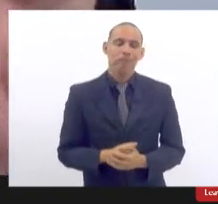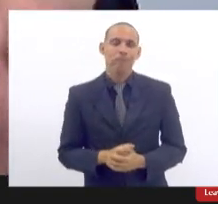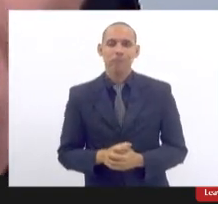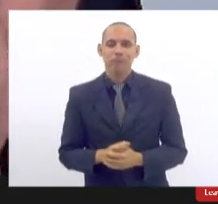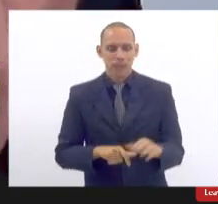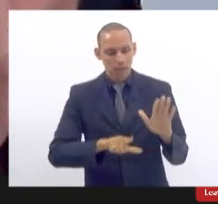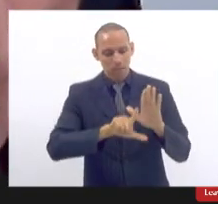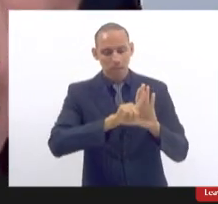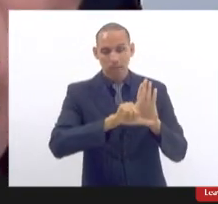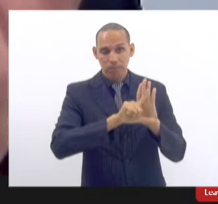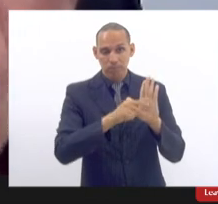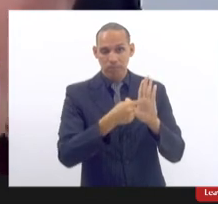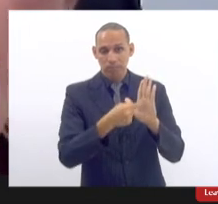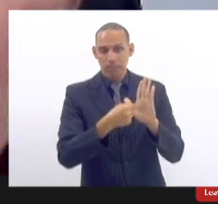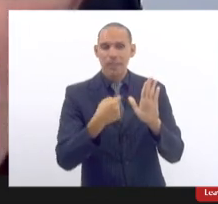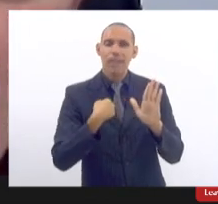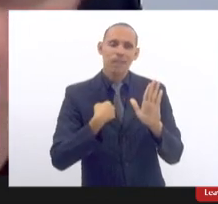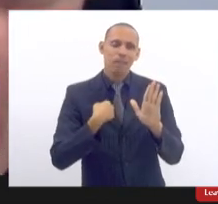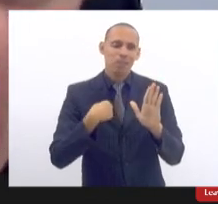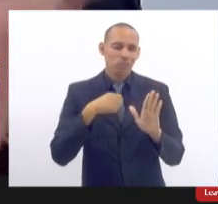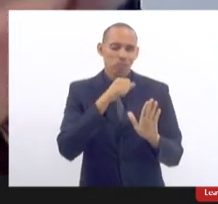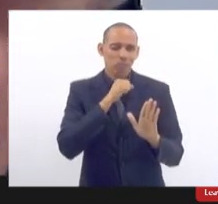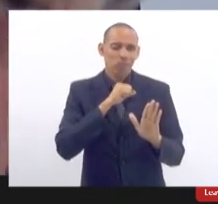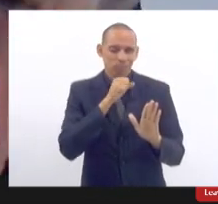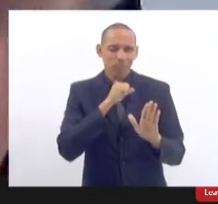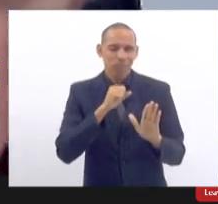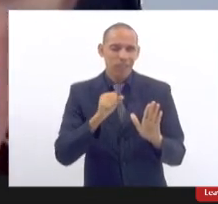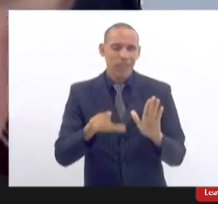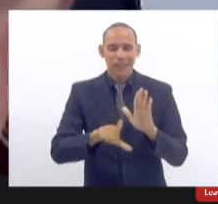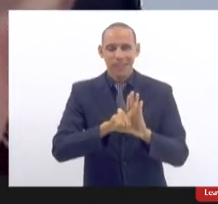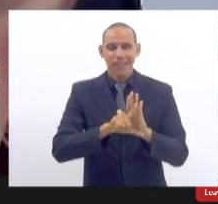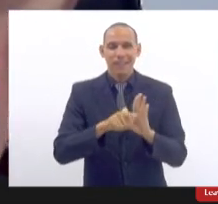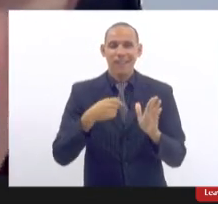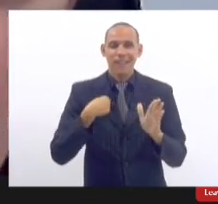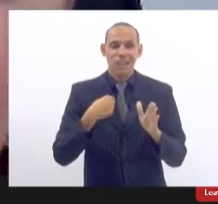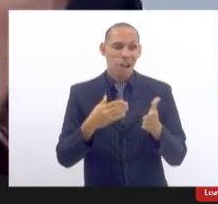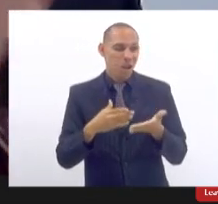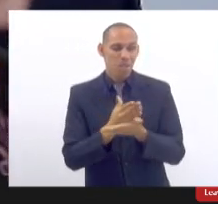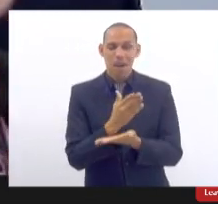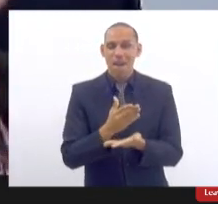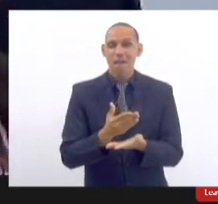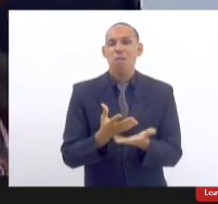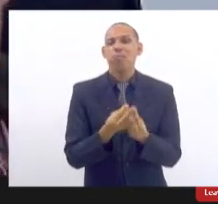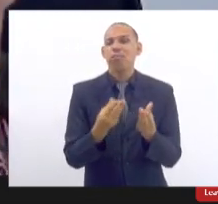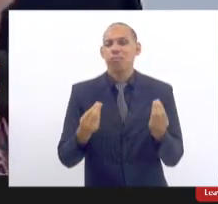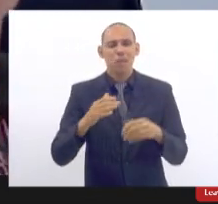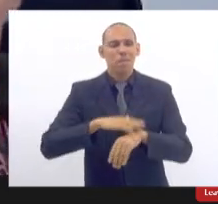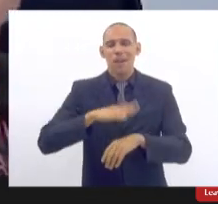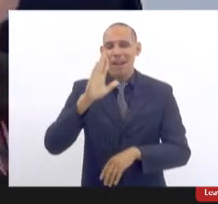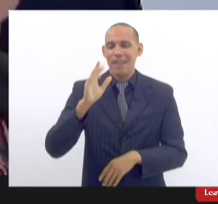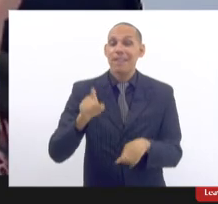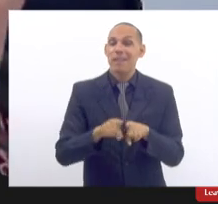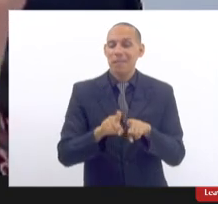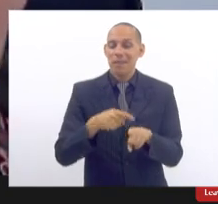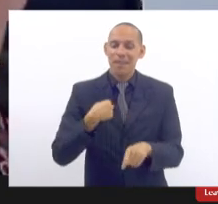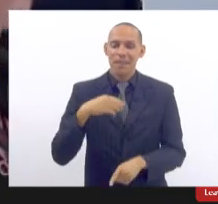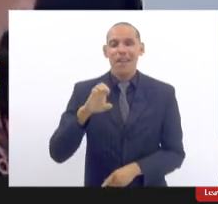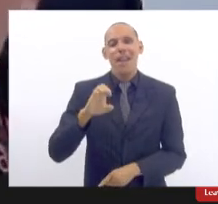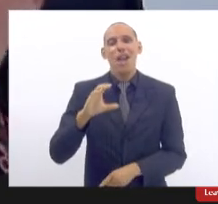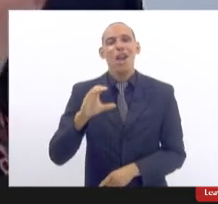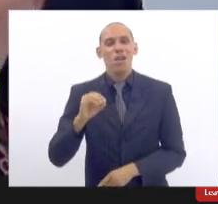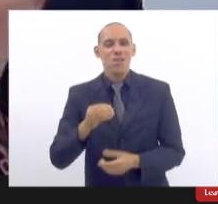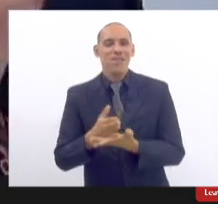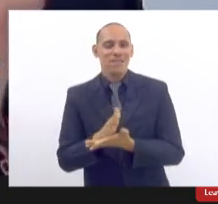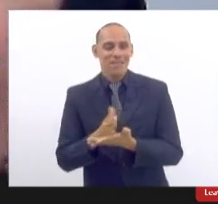lei eu sou um veterano de leis sou quem mais aprovou a lei na assembleia e sou um eco chato de plantão que